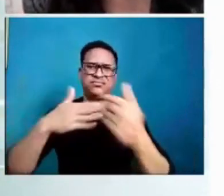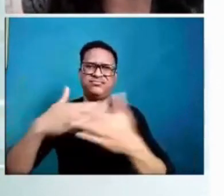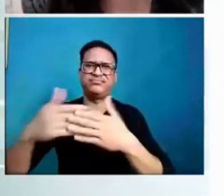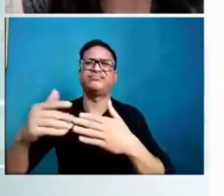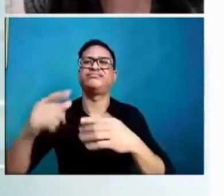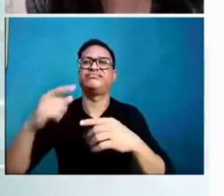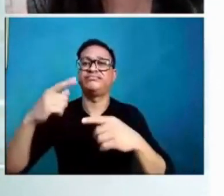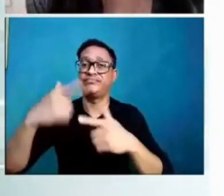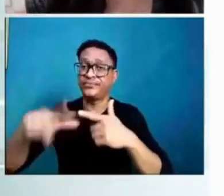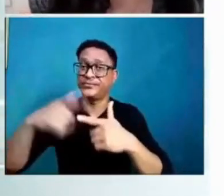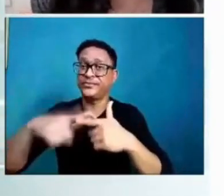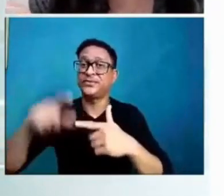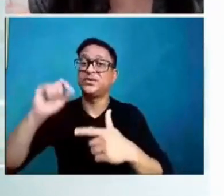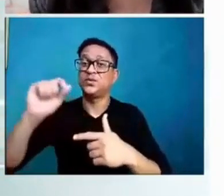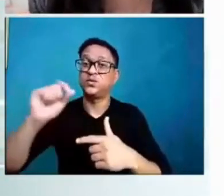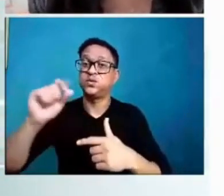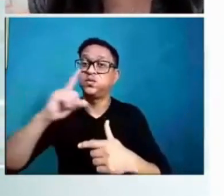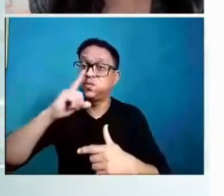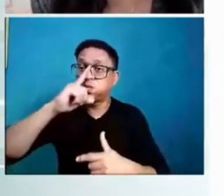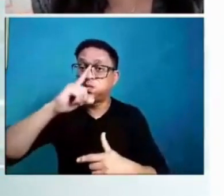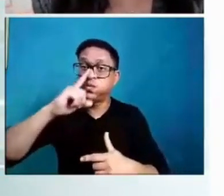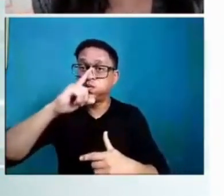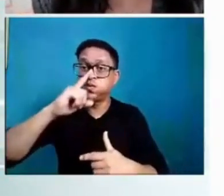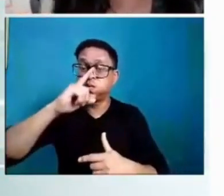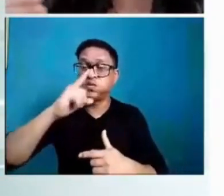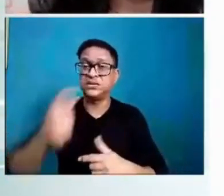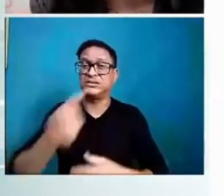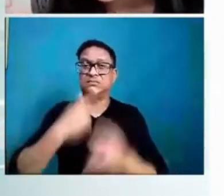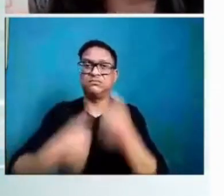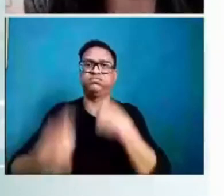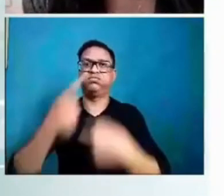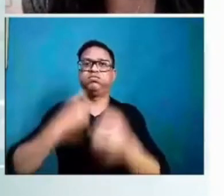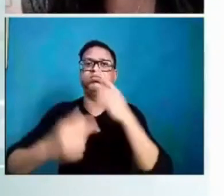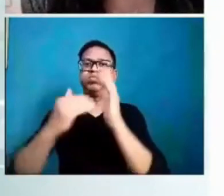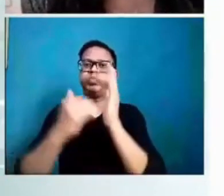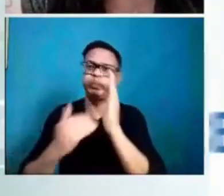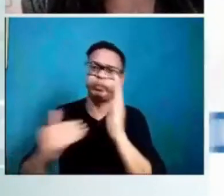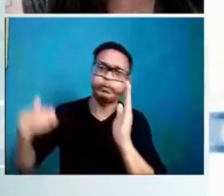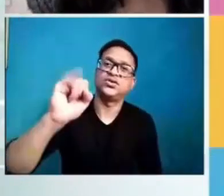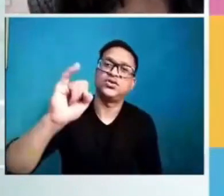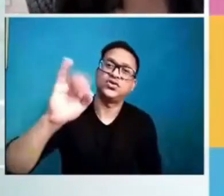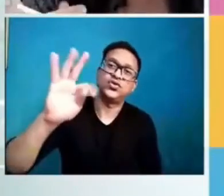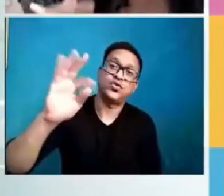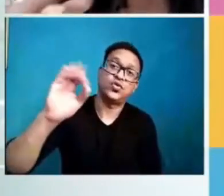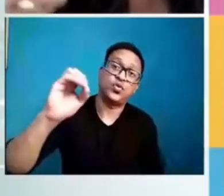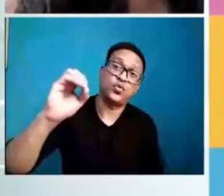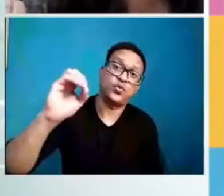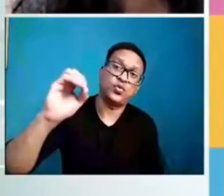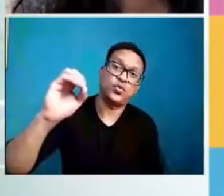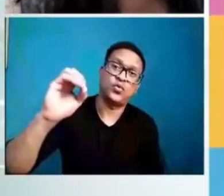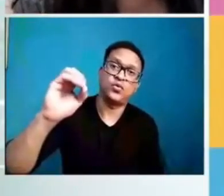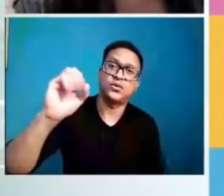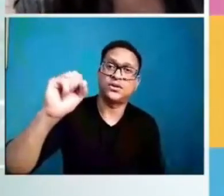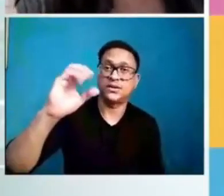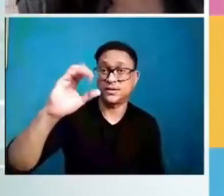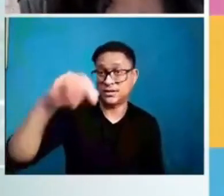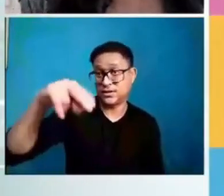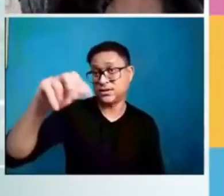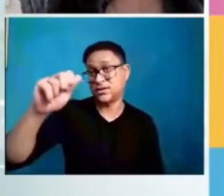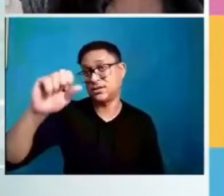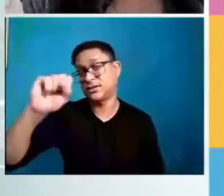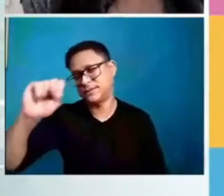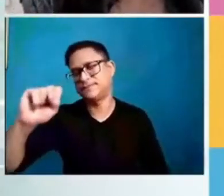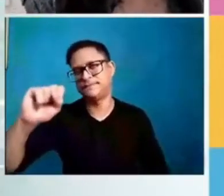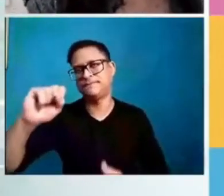Aumenta-se o risco do uso de medicação, do excesso de medicação. Entendendo melhor essa